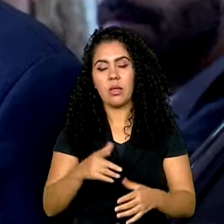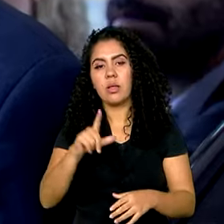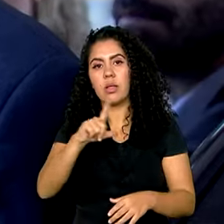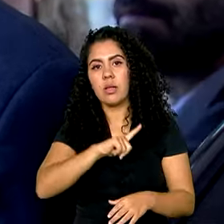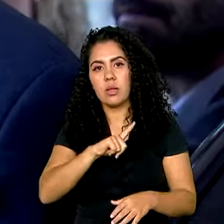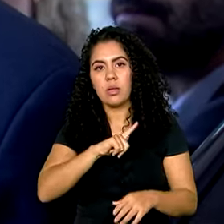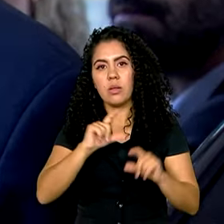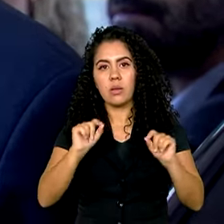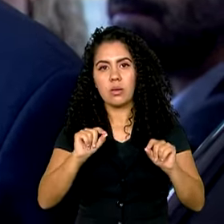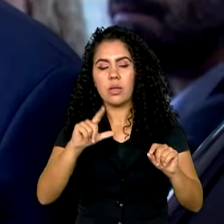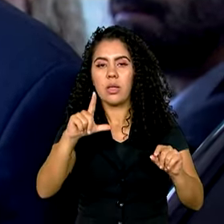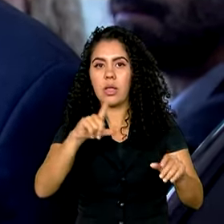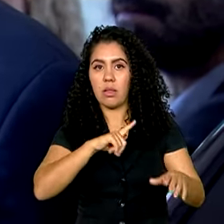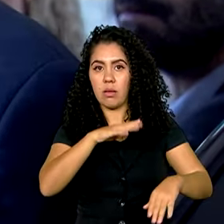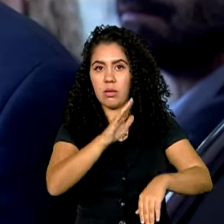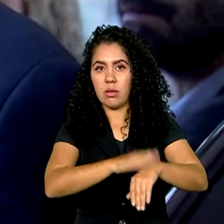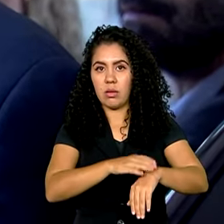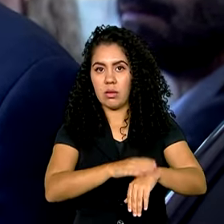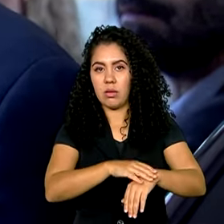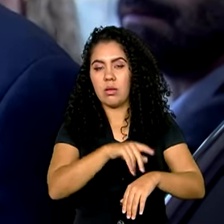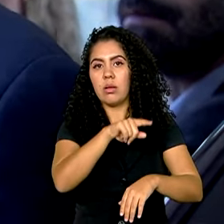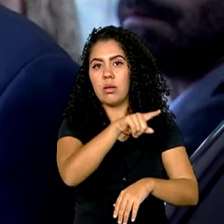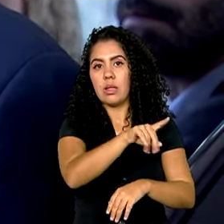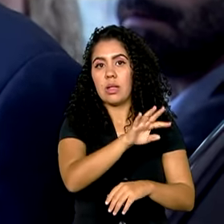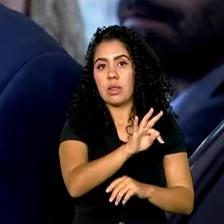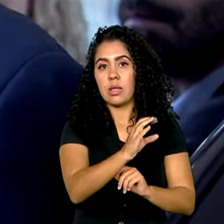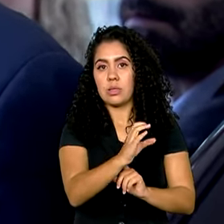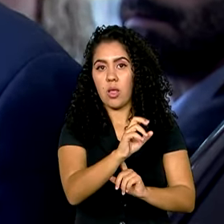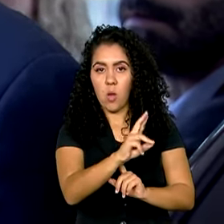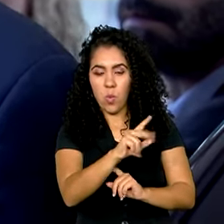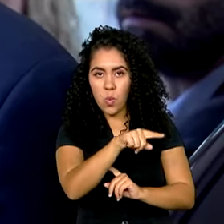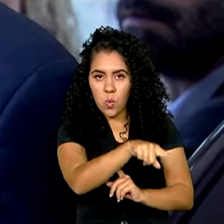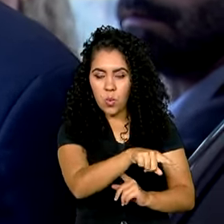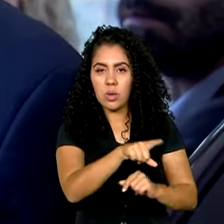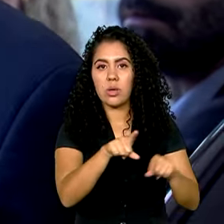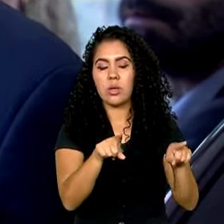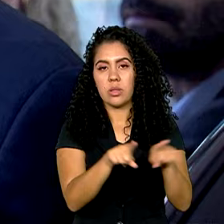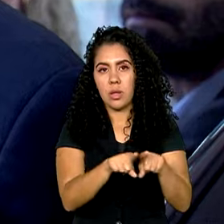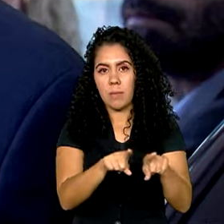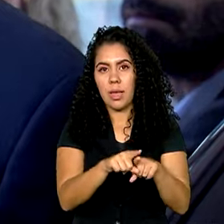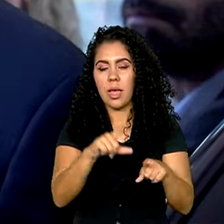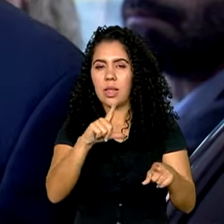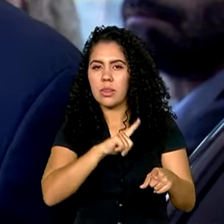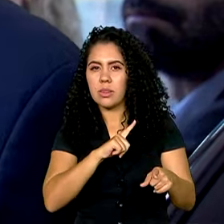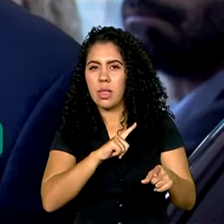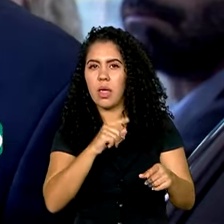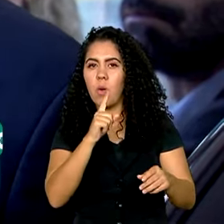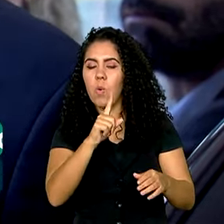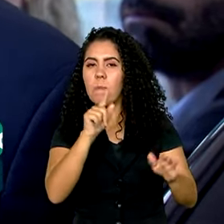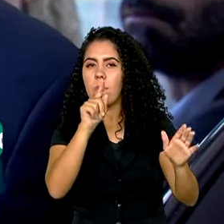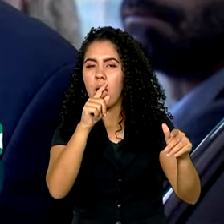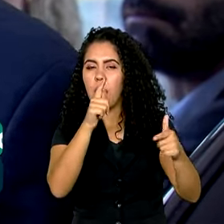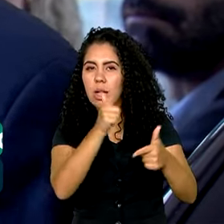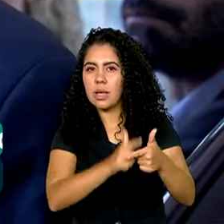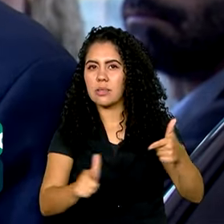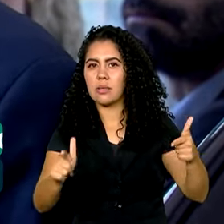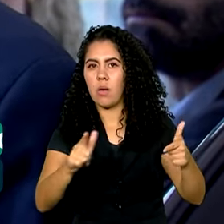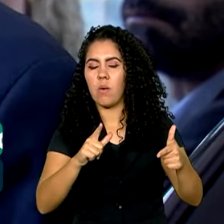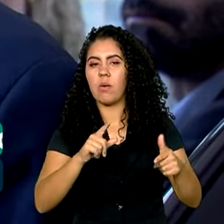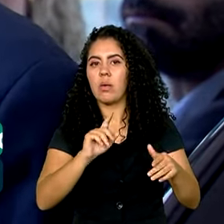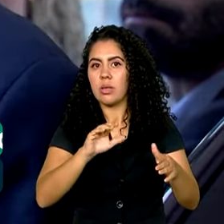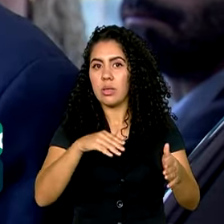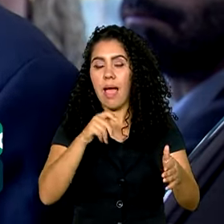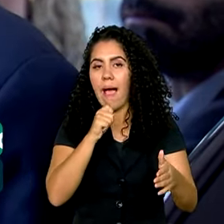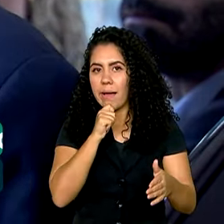parte do Tribunal de Contas, uma questão em aberto, que ainda não foi julgada e já tem bastante tempo, que